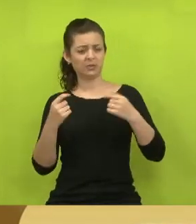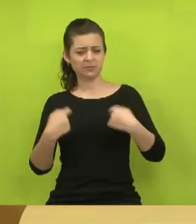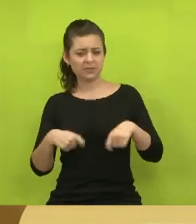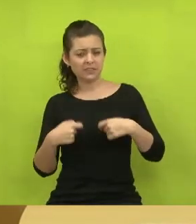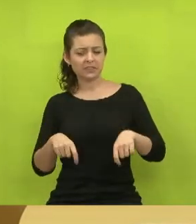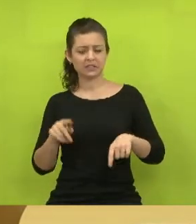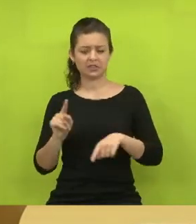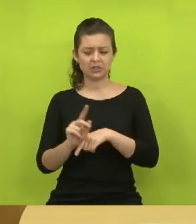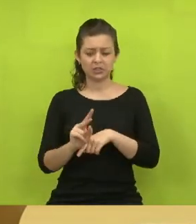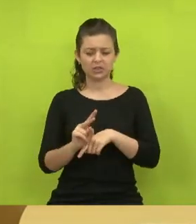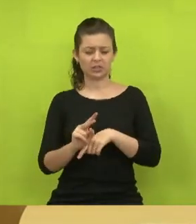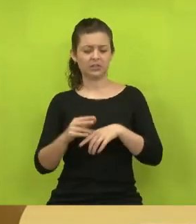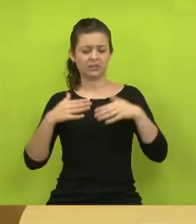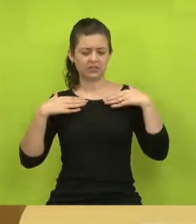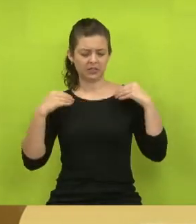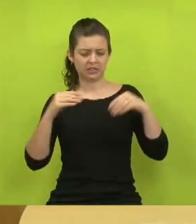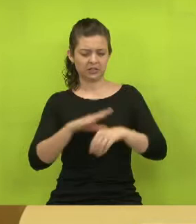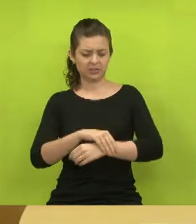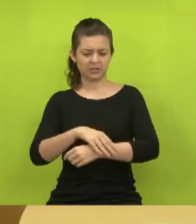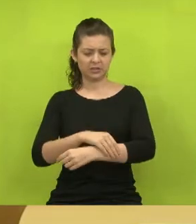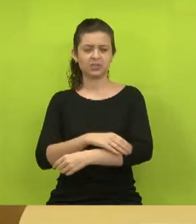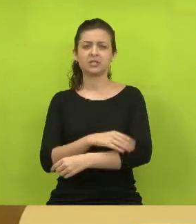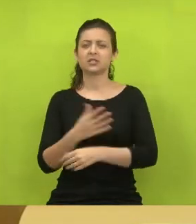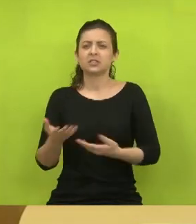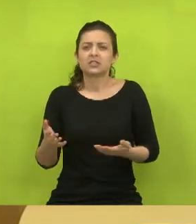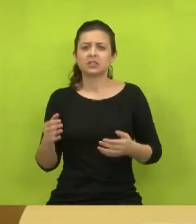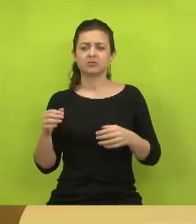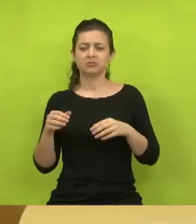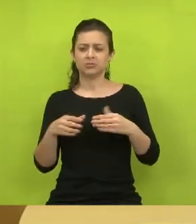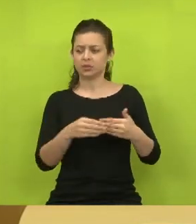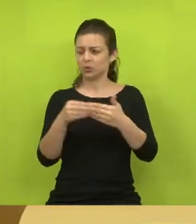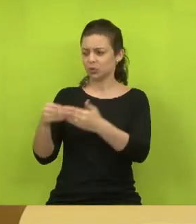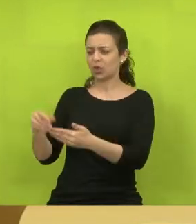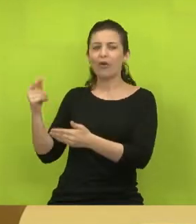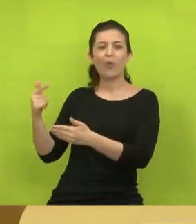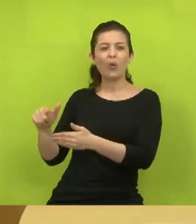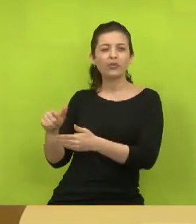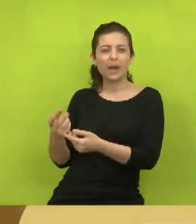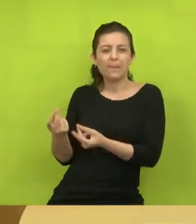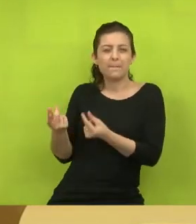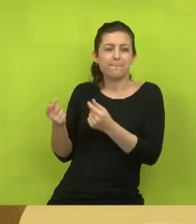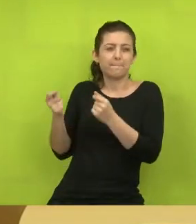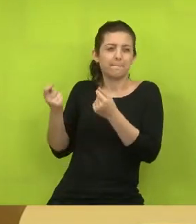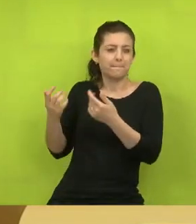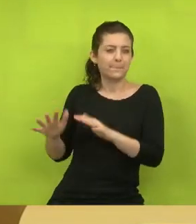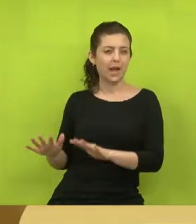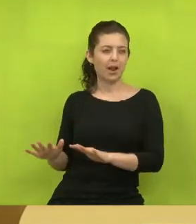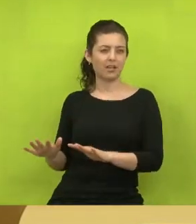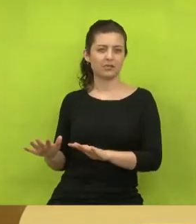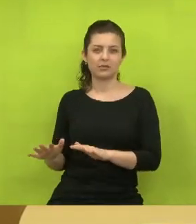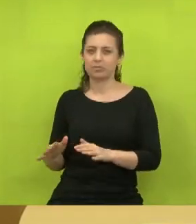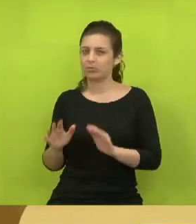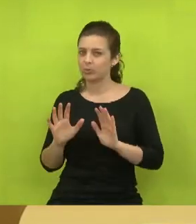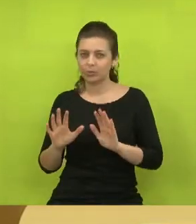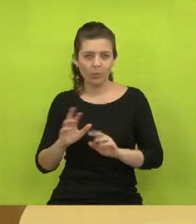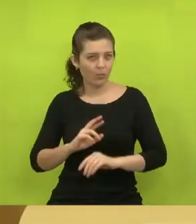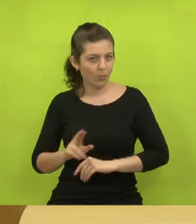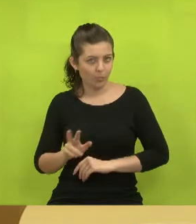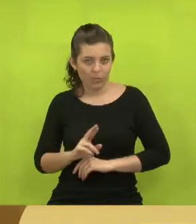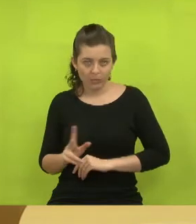precisa da hidroginástica, é que o Educa Mais encaminha para um lugar que é mais em conta. Espera aí, gente. Não é assim.